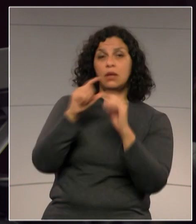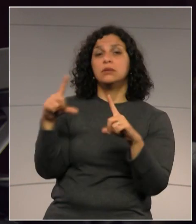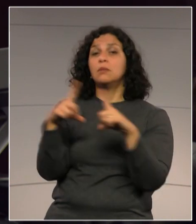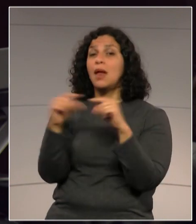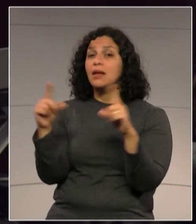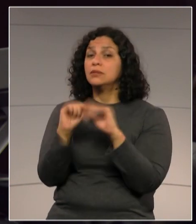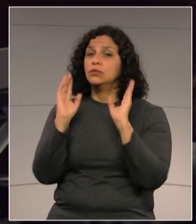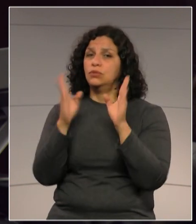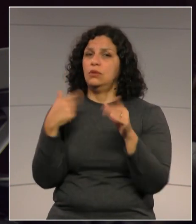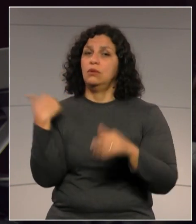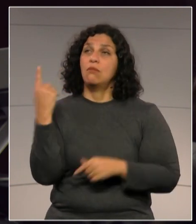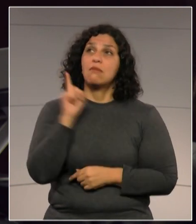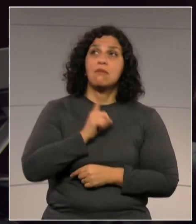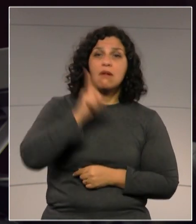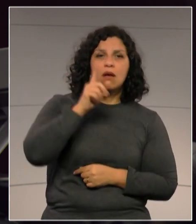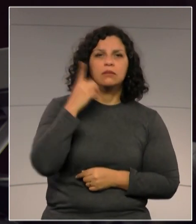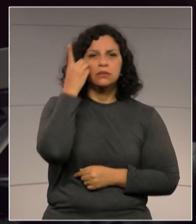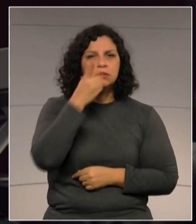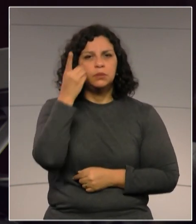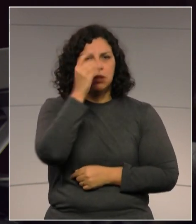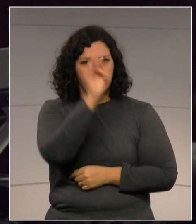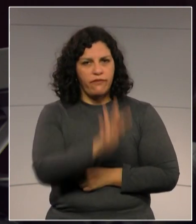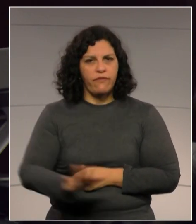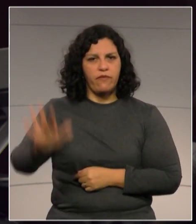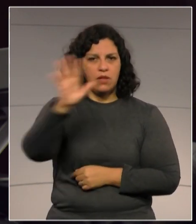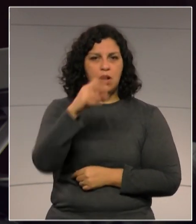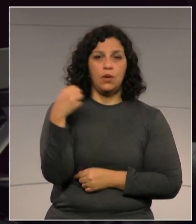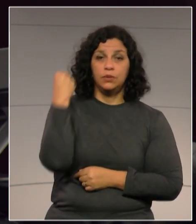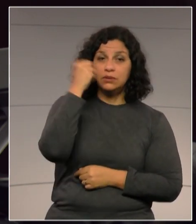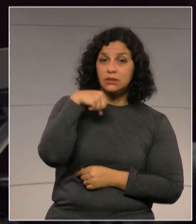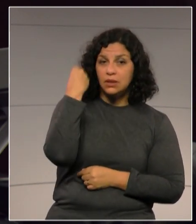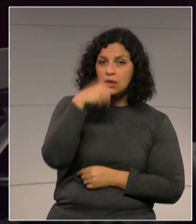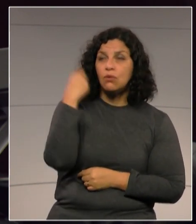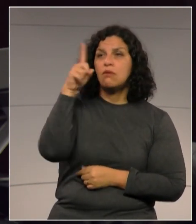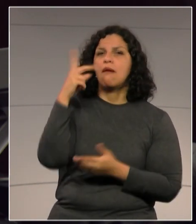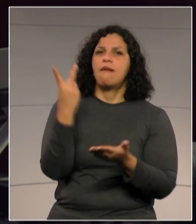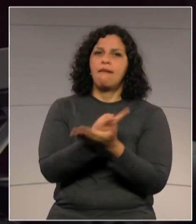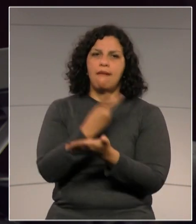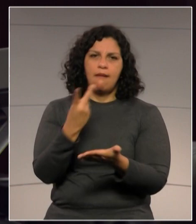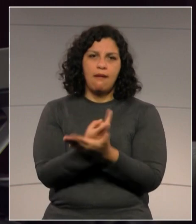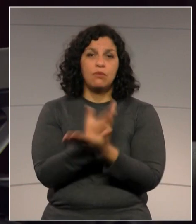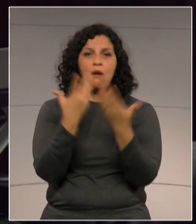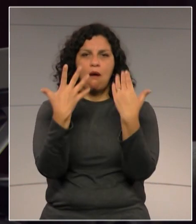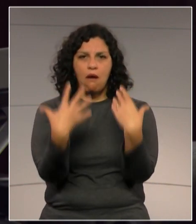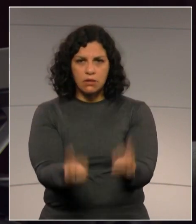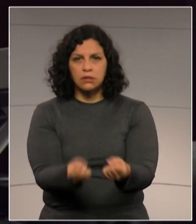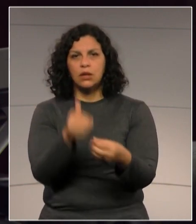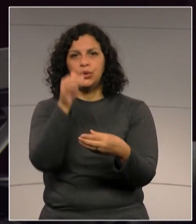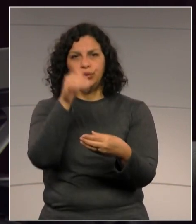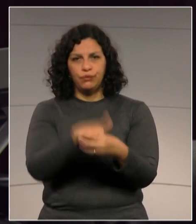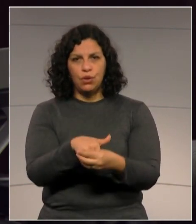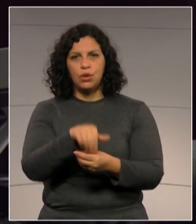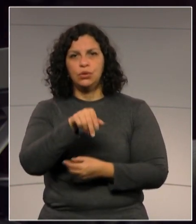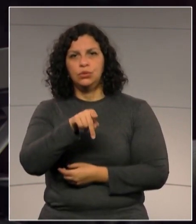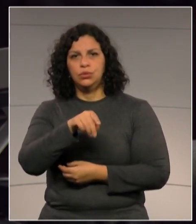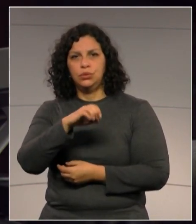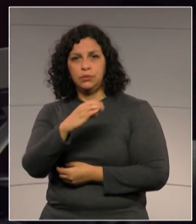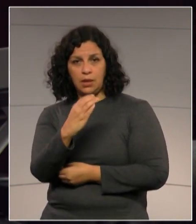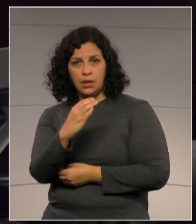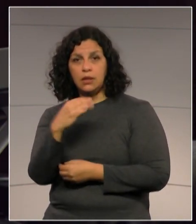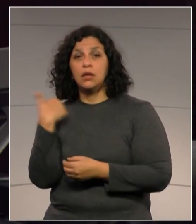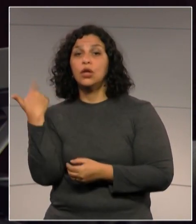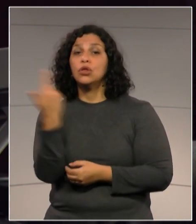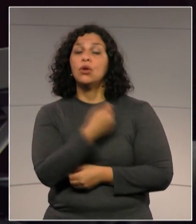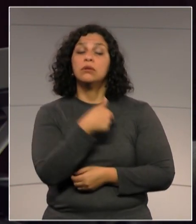Então, lá nossos deputados federais e senadores pecaram quando votaram aquela PEC e jogaram nas